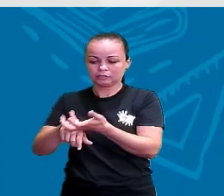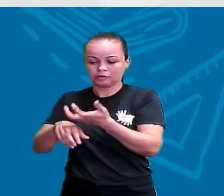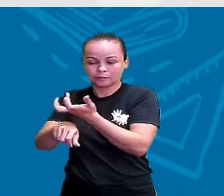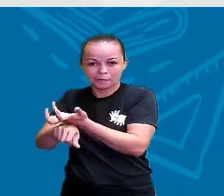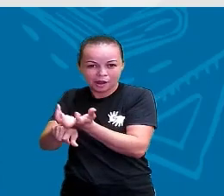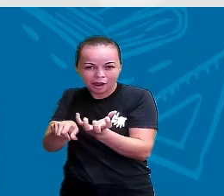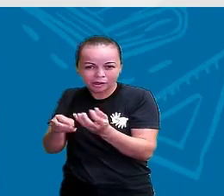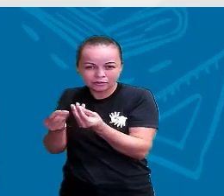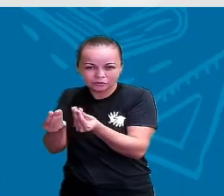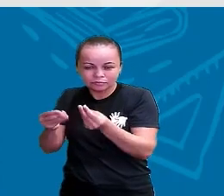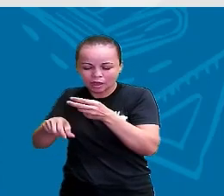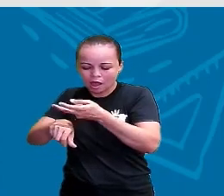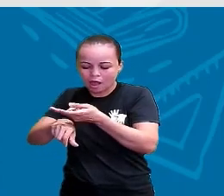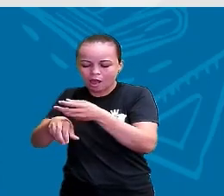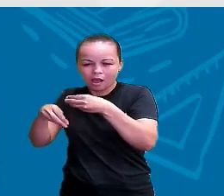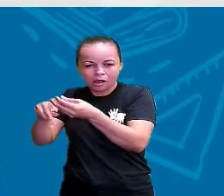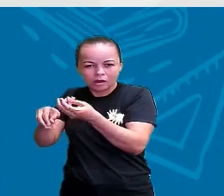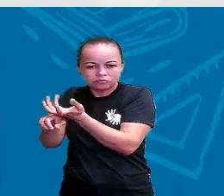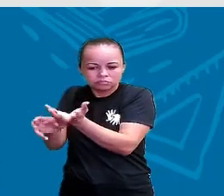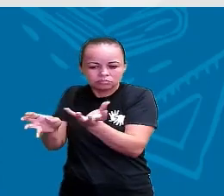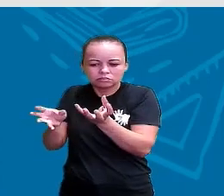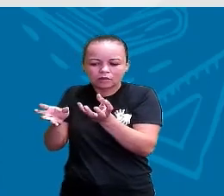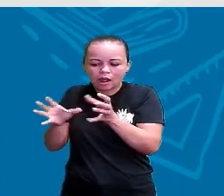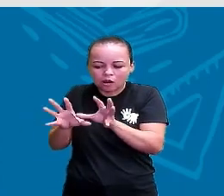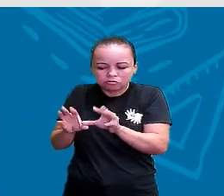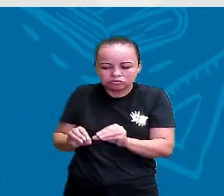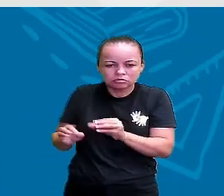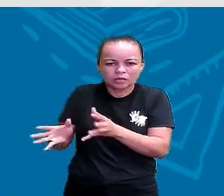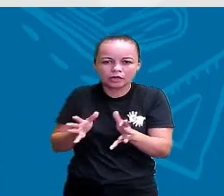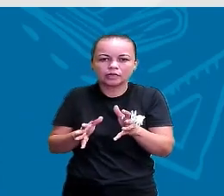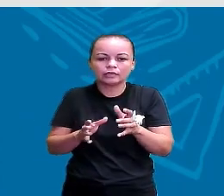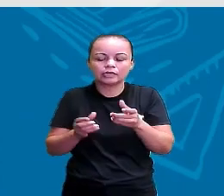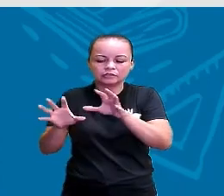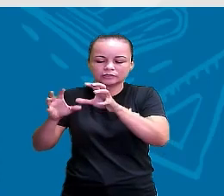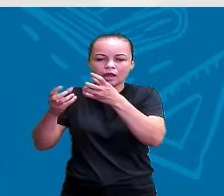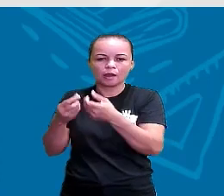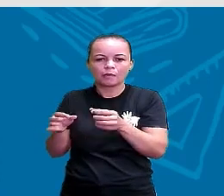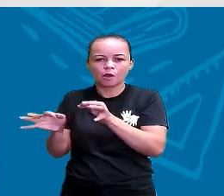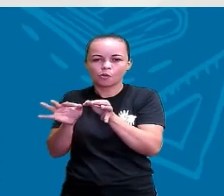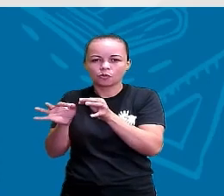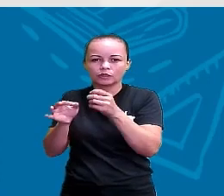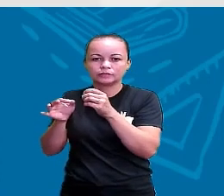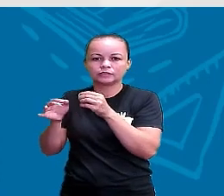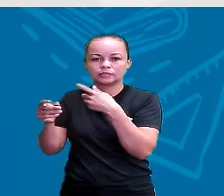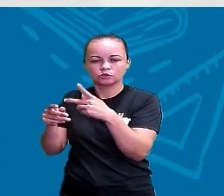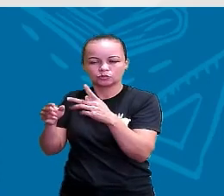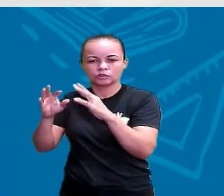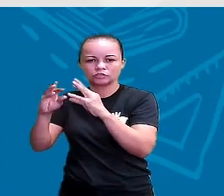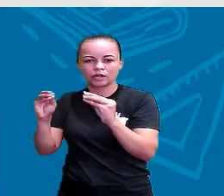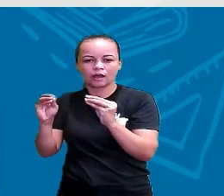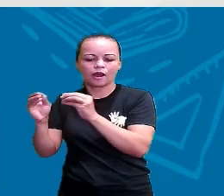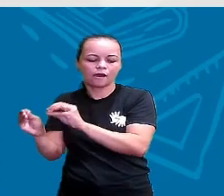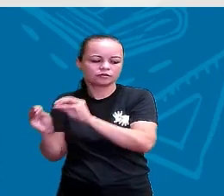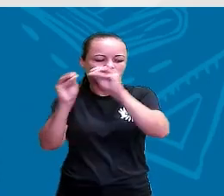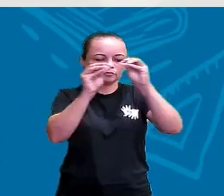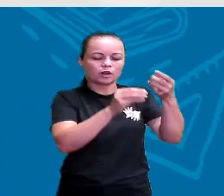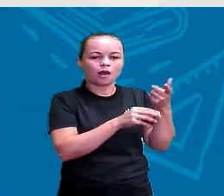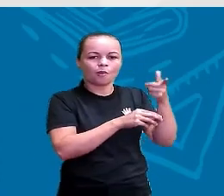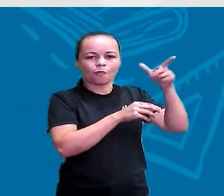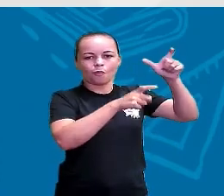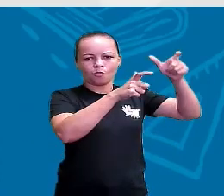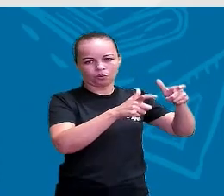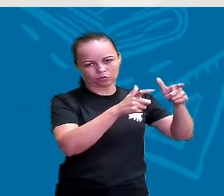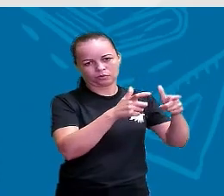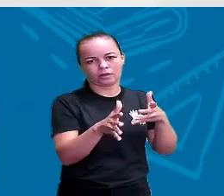naquele lugar que eles estão morando, eles desarmam as tendas e vão para outros lugares à procura de novas pastagens para os